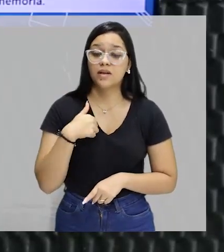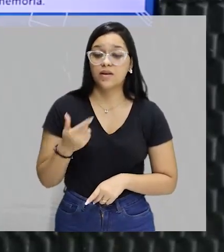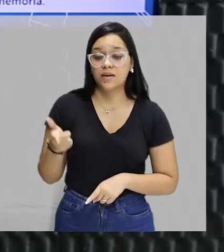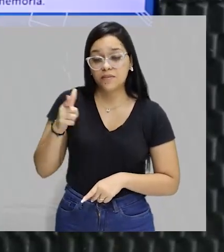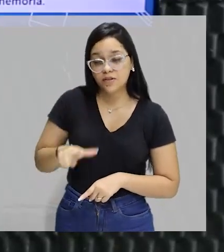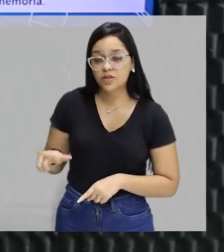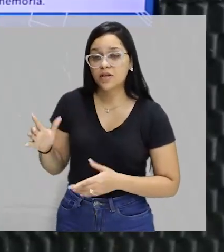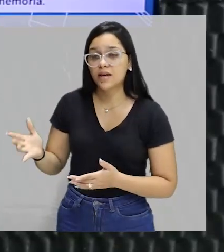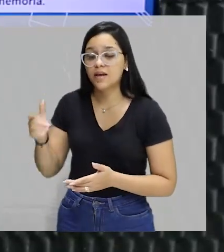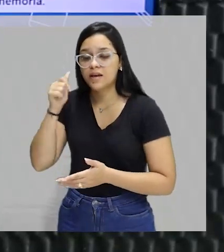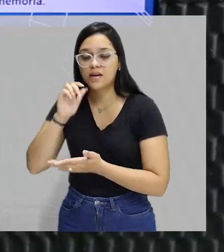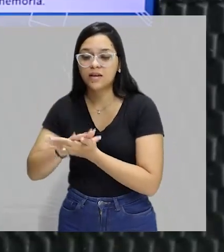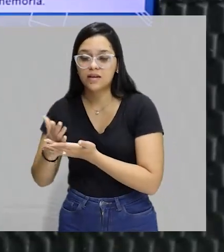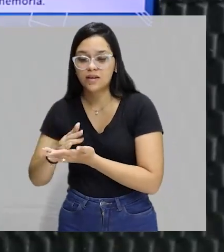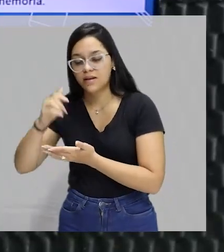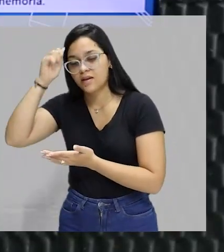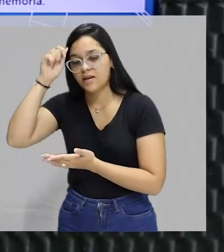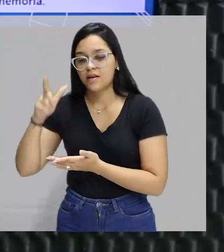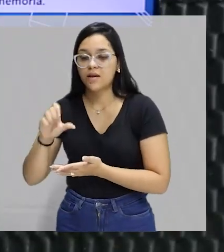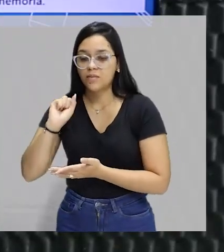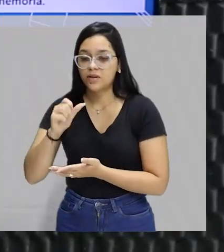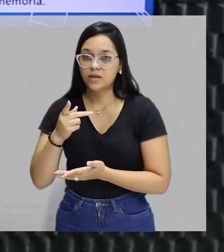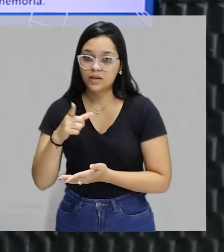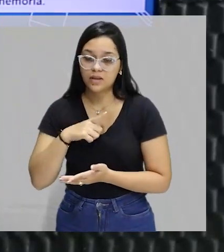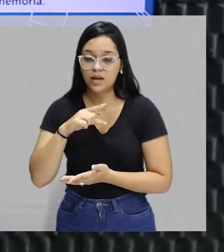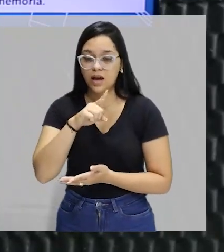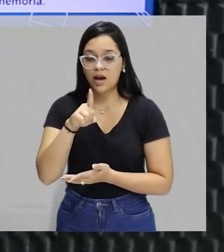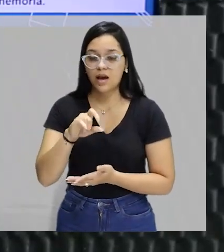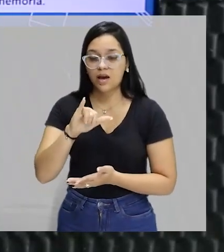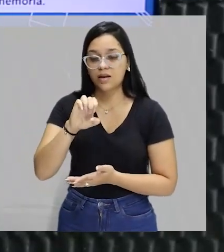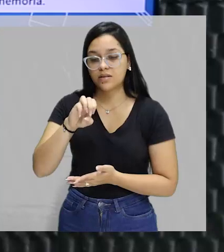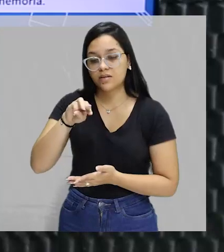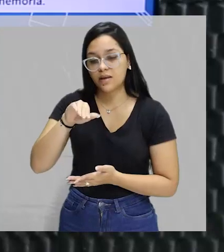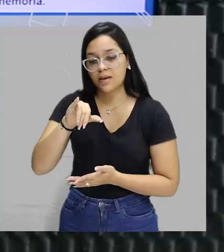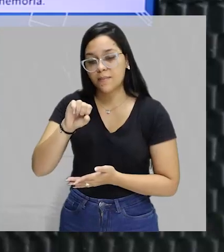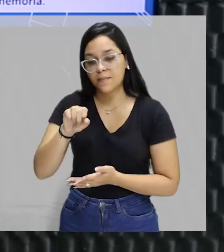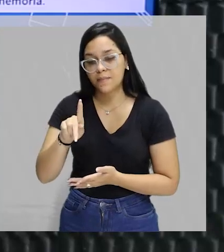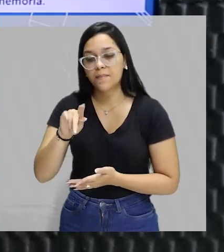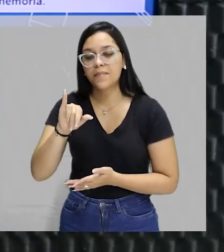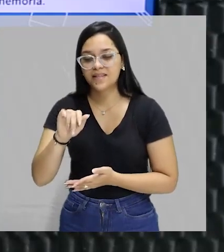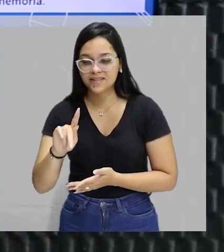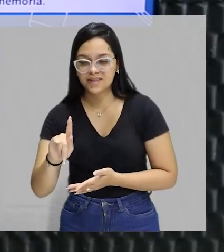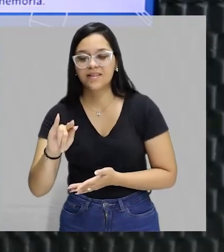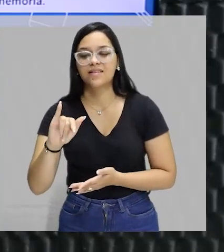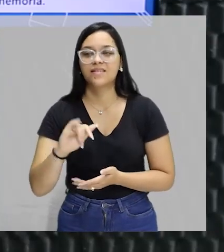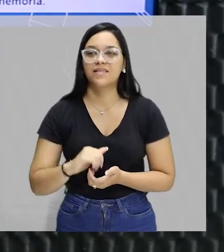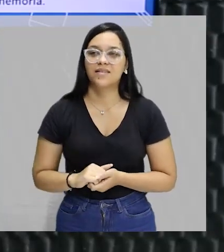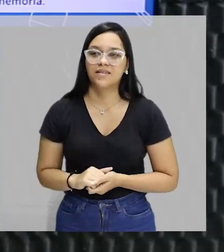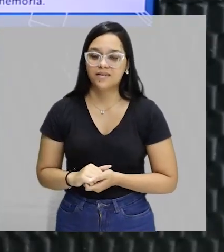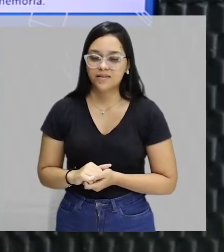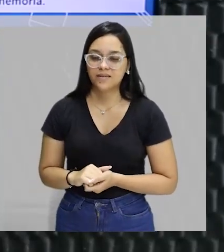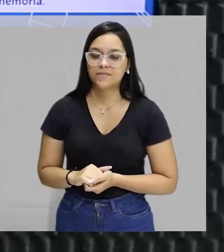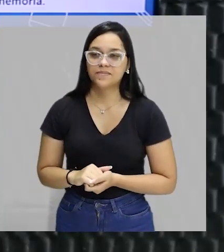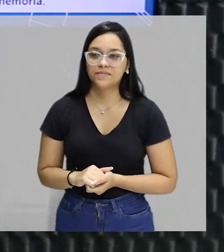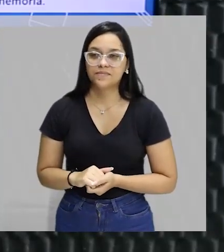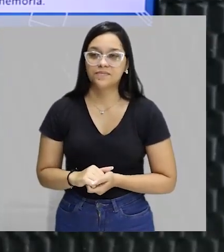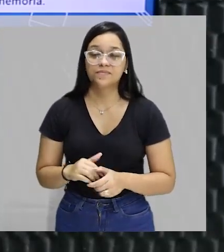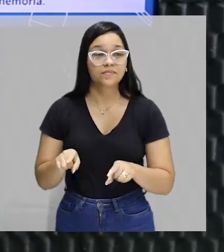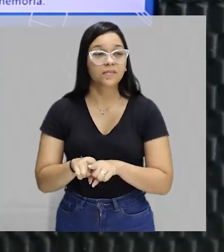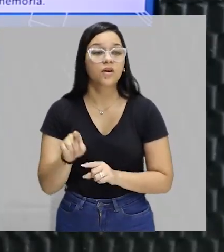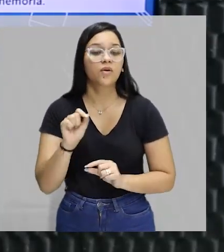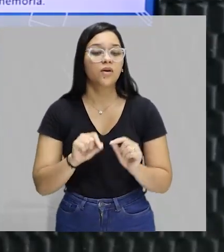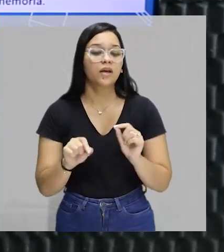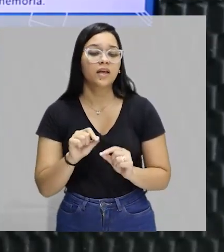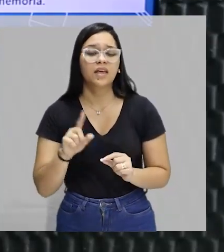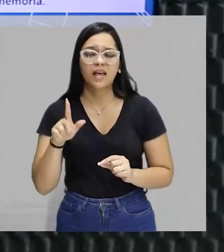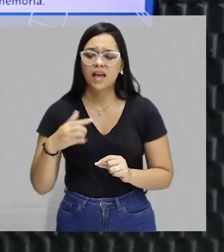a minha intérprete, Alana, poder fazer a datilogia, acho que acertei a palavra, né? Zimbiski. Ele é